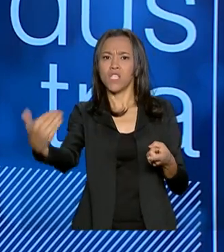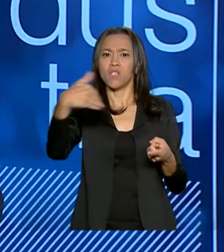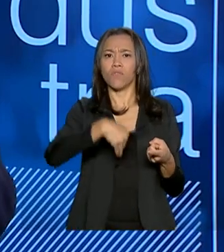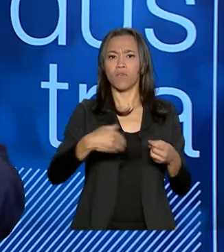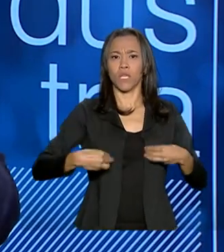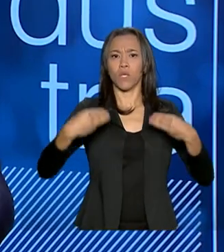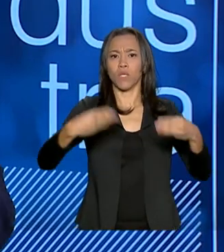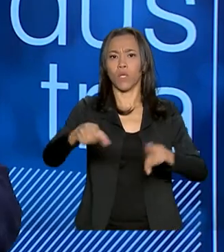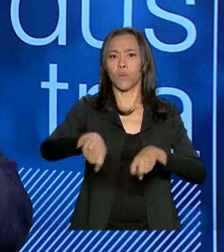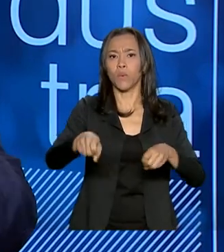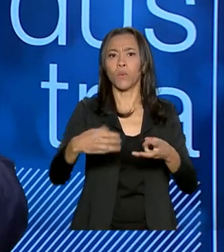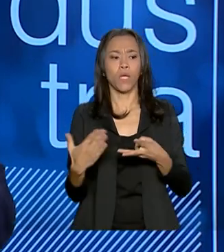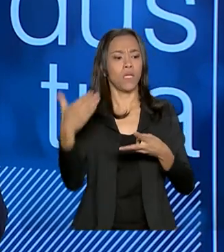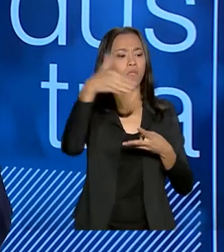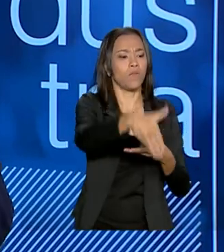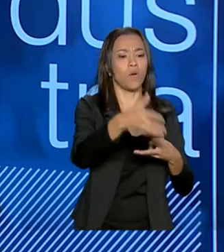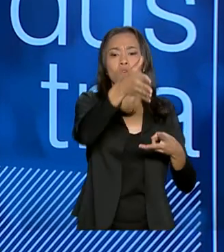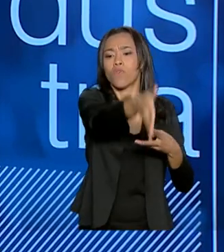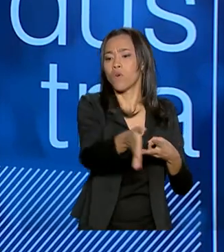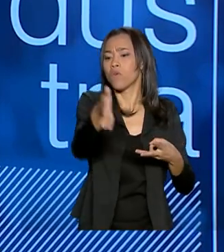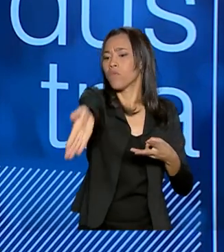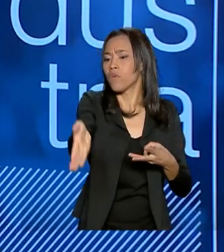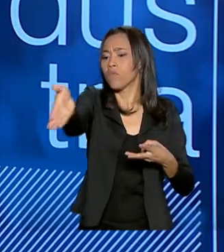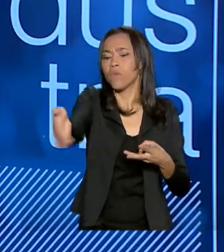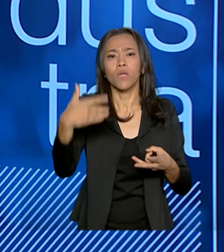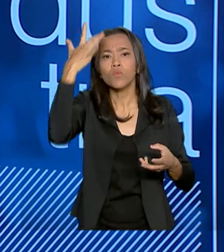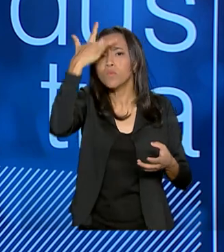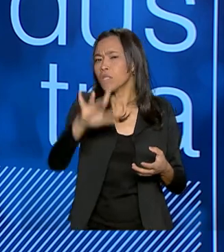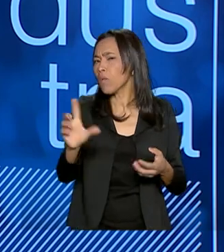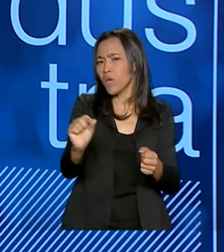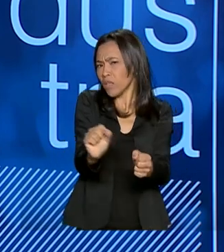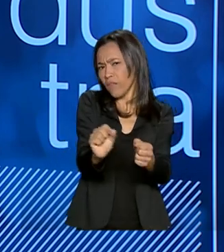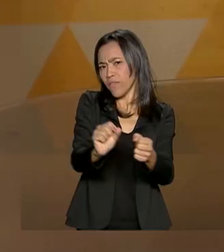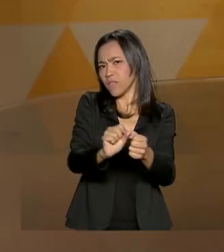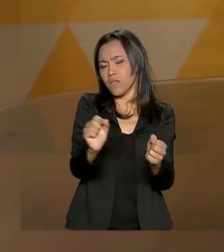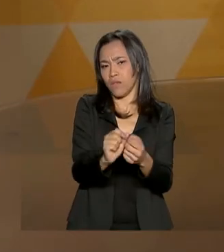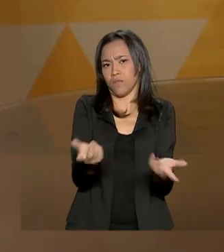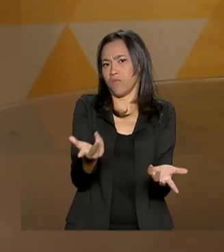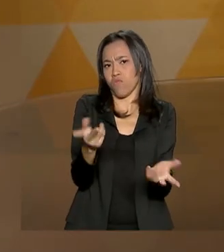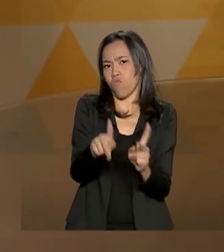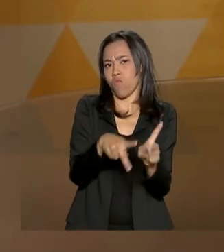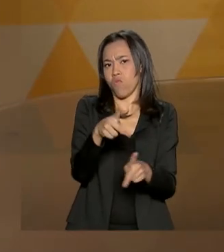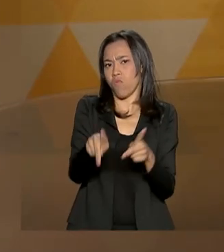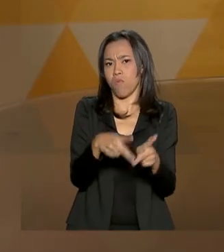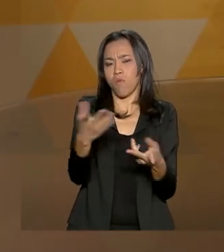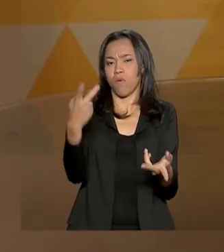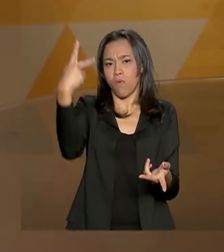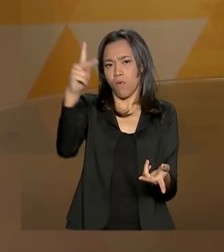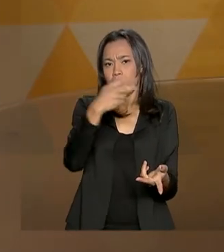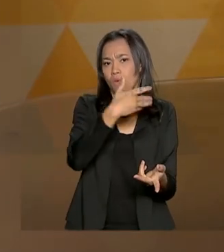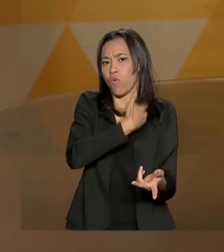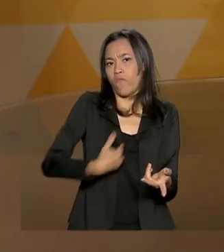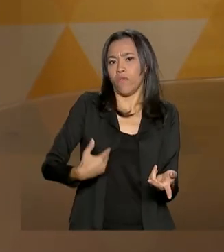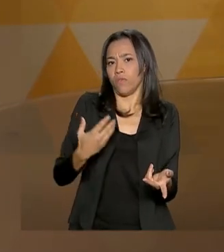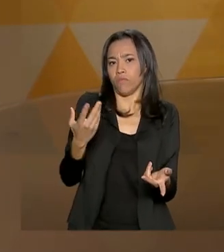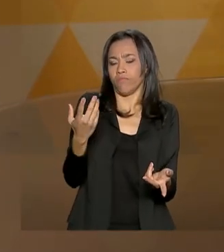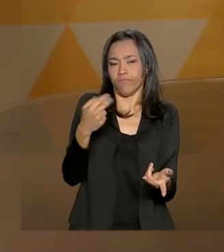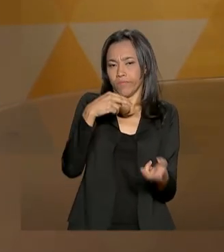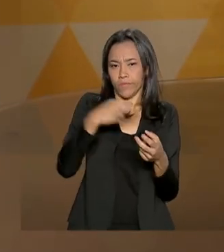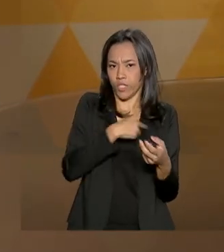vai na infraestrutura e o restante não está sabendo o que está se passando. E a China investe pesadamente em vários setores no Brasil,